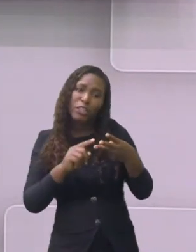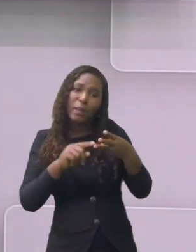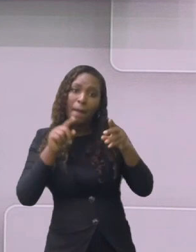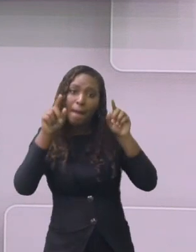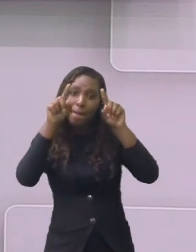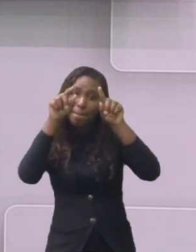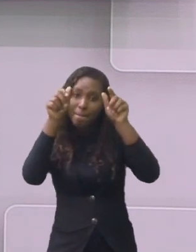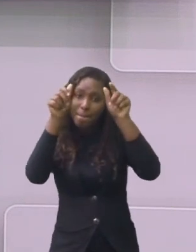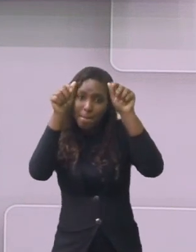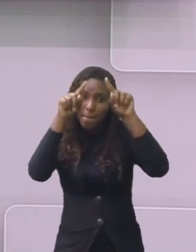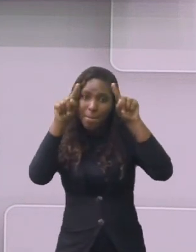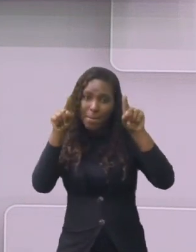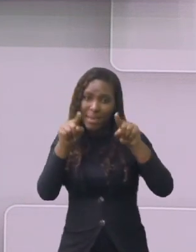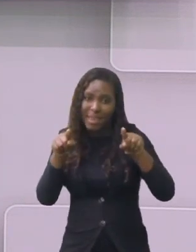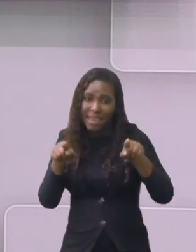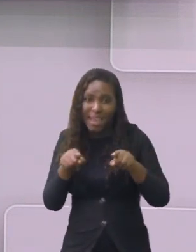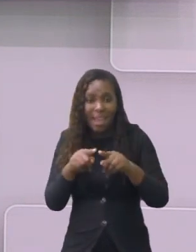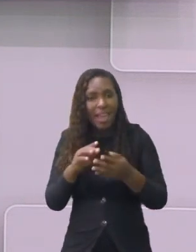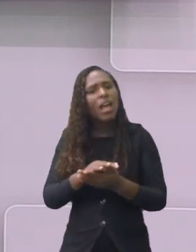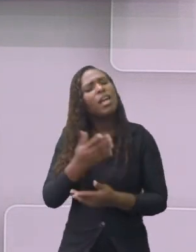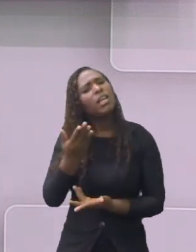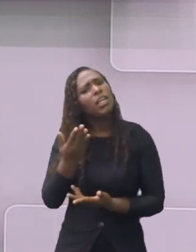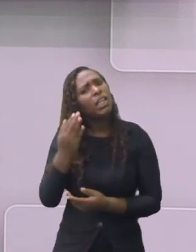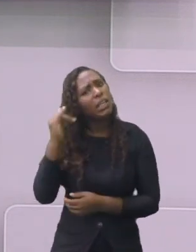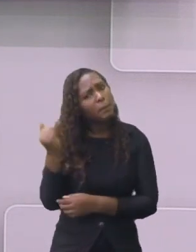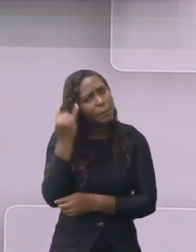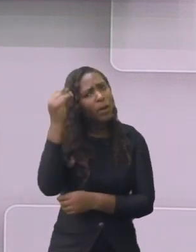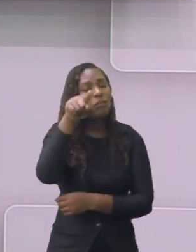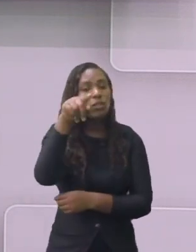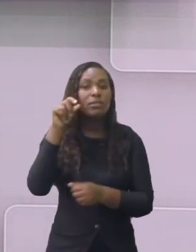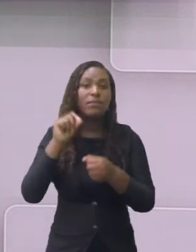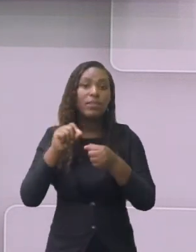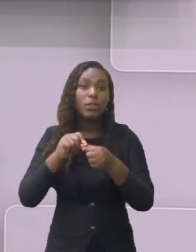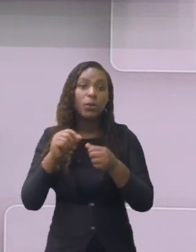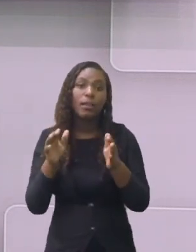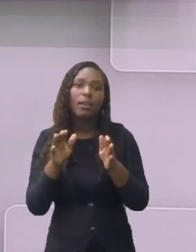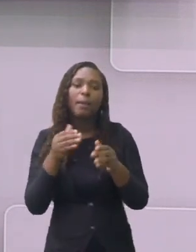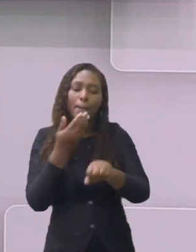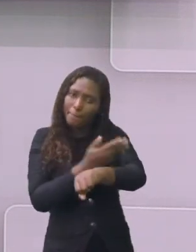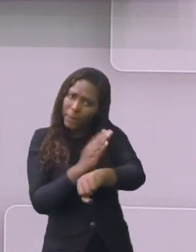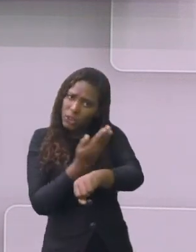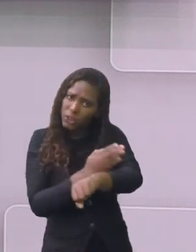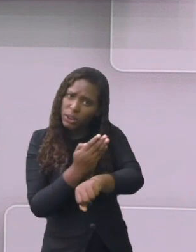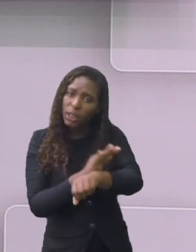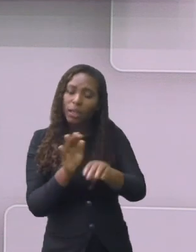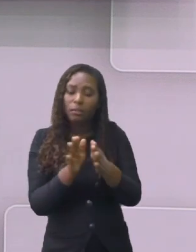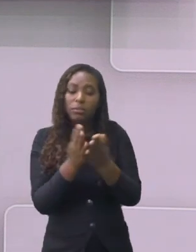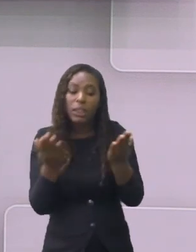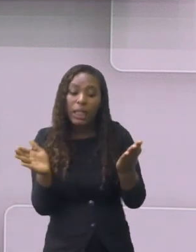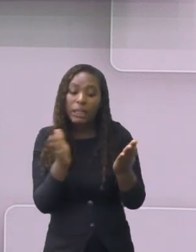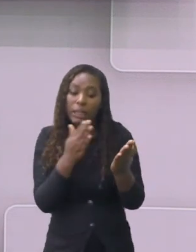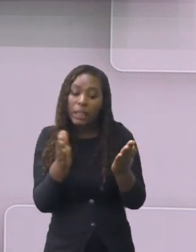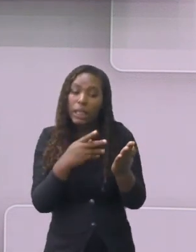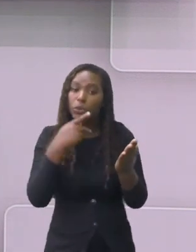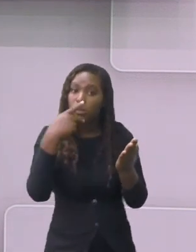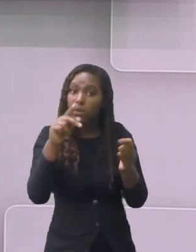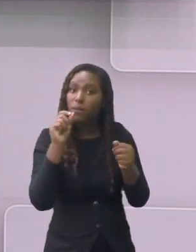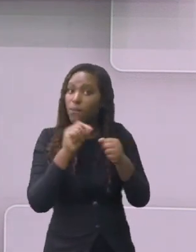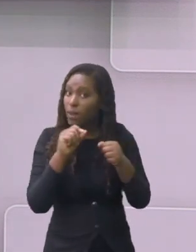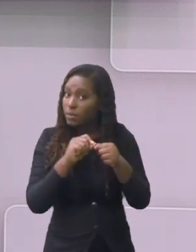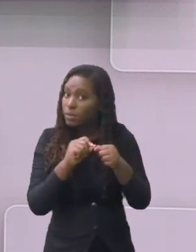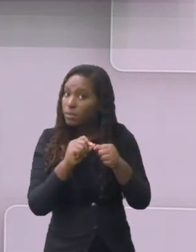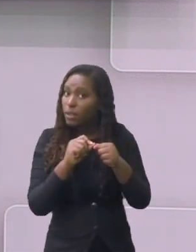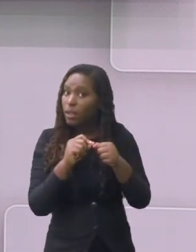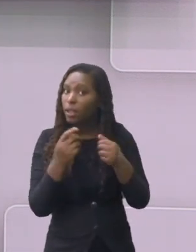você pratique. O importante é que você faça em seu caderno alguma coisa relacionada à nossa aula de hoje. Então, você não consegue